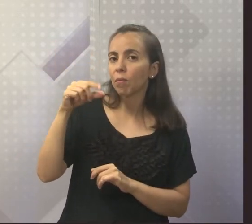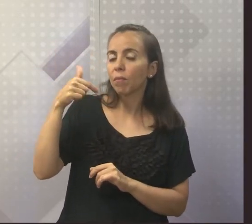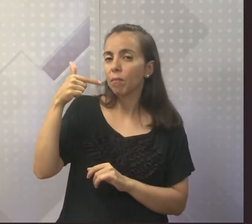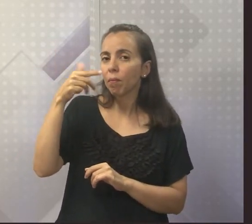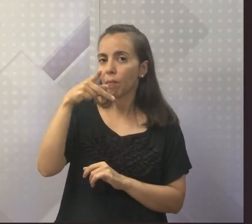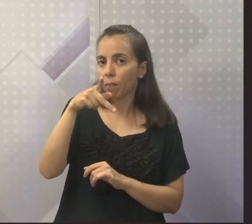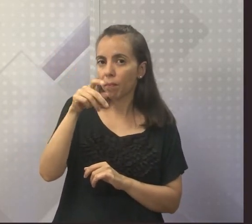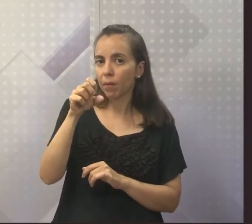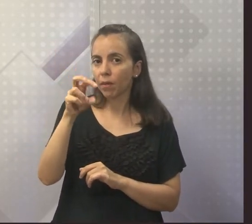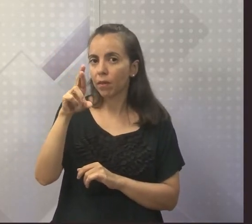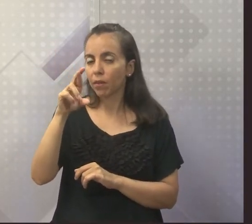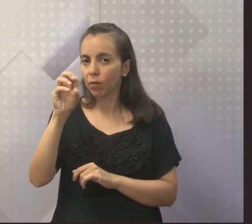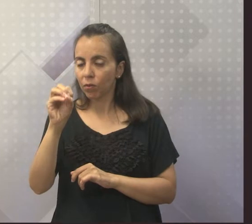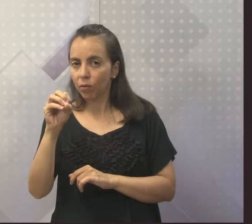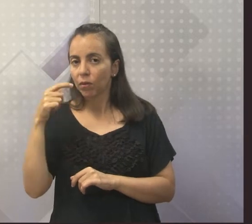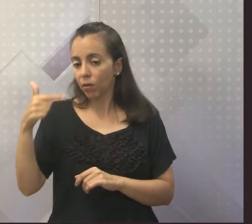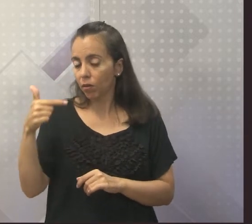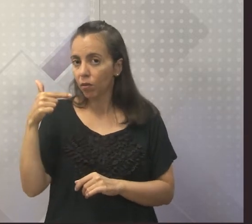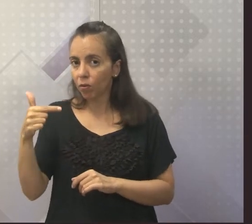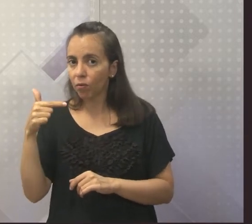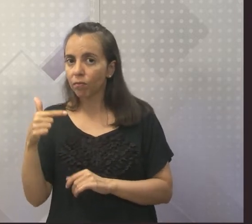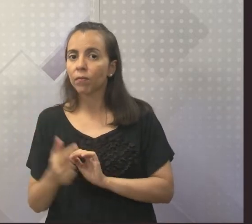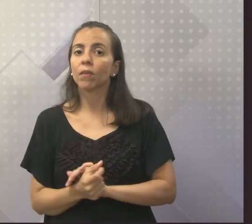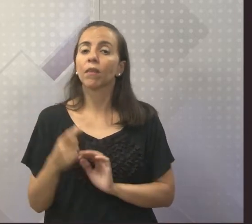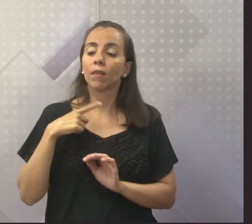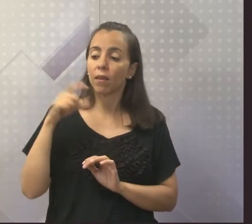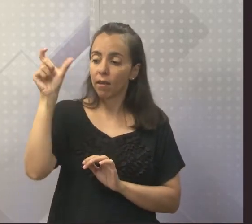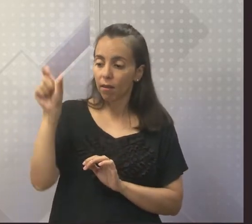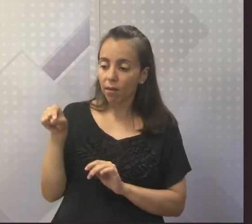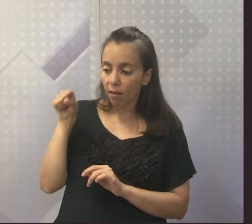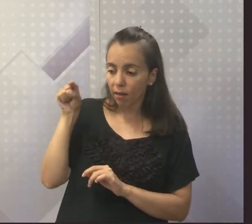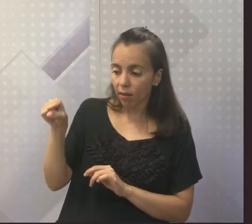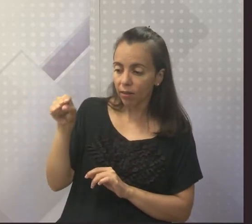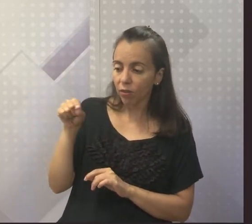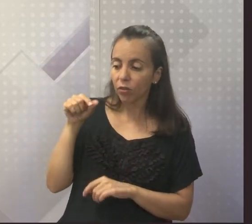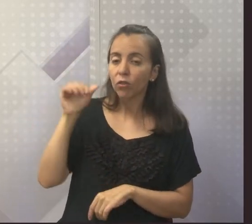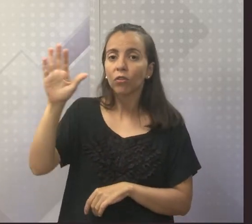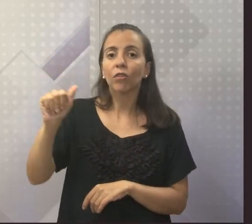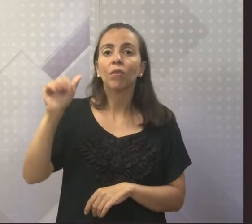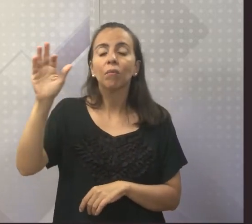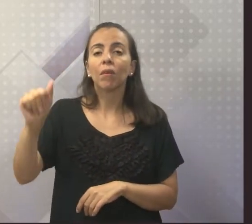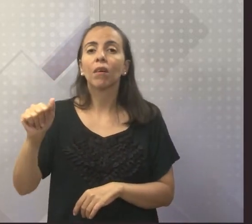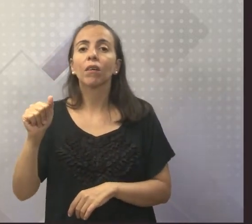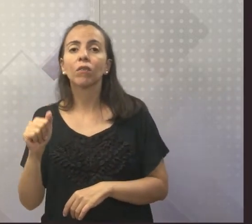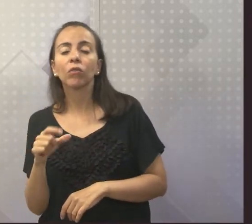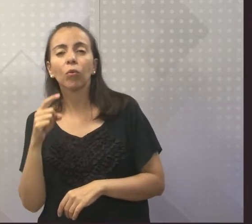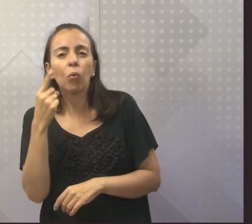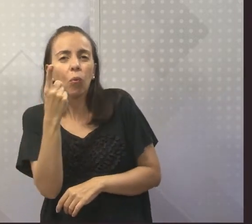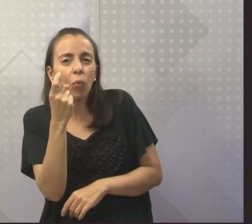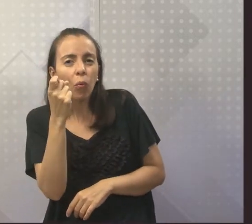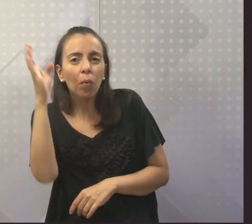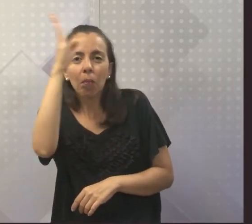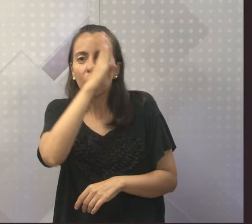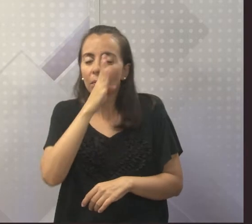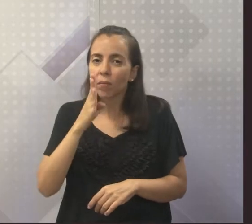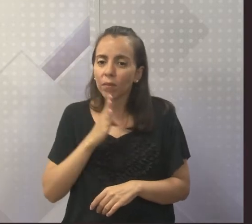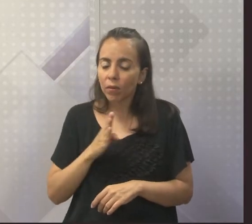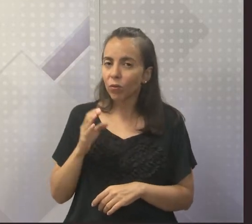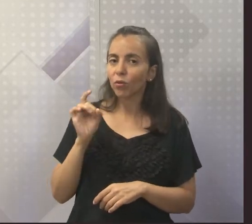comissão hidráulica, o é que acontece? Teodoro Sampaio foi chamado e não era somente o único brasileiro na